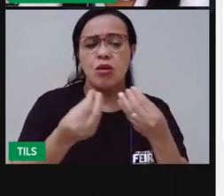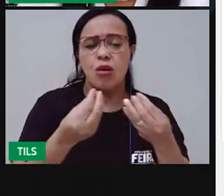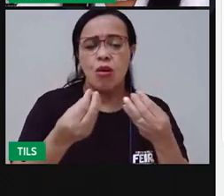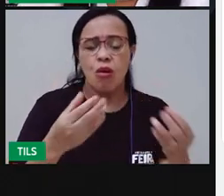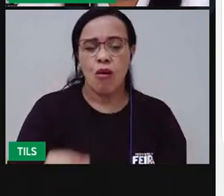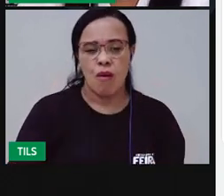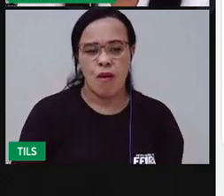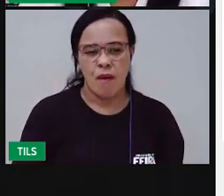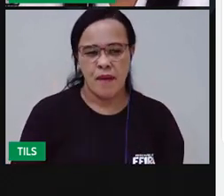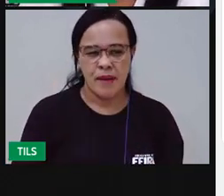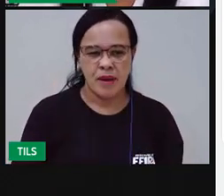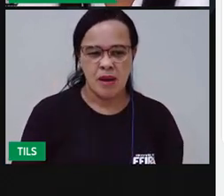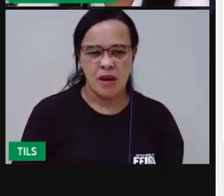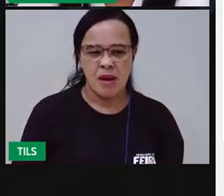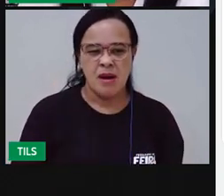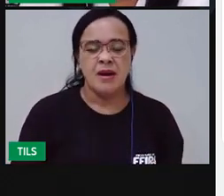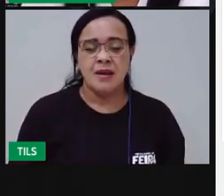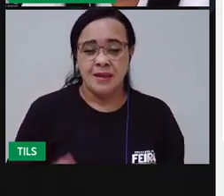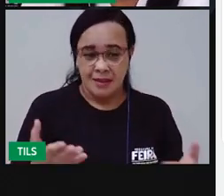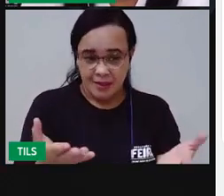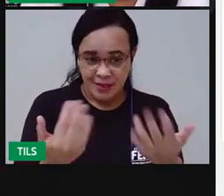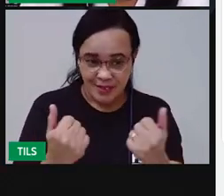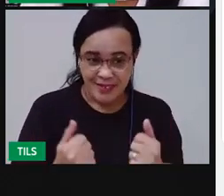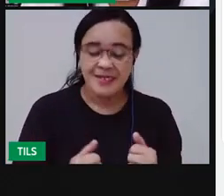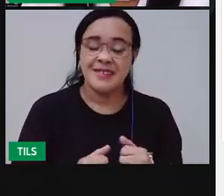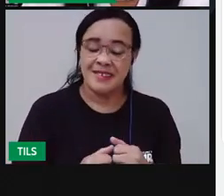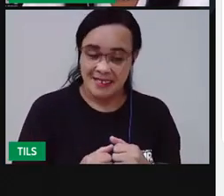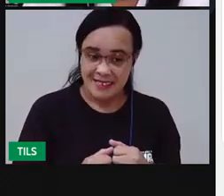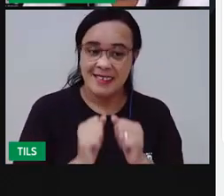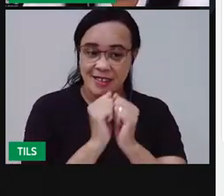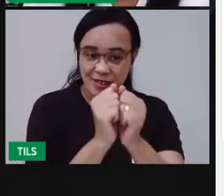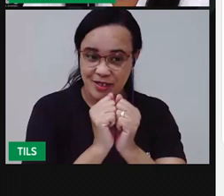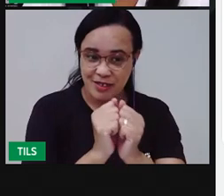escreva aí no chat. Vá me ajudando aqui a escrever essa palavra.